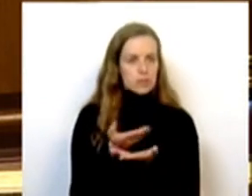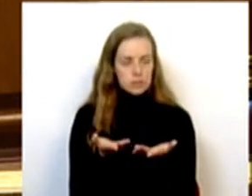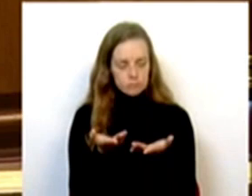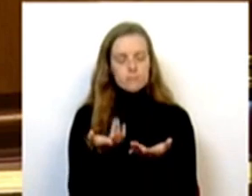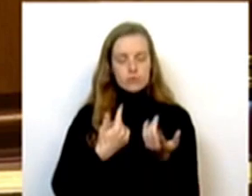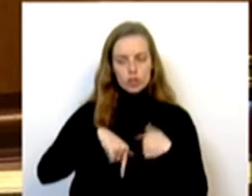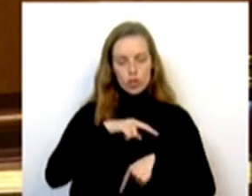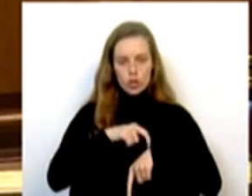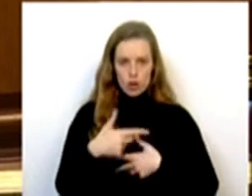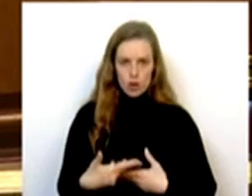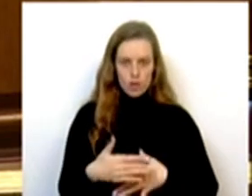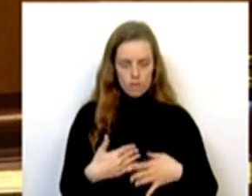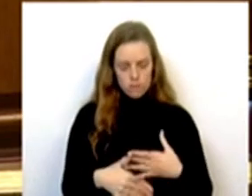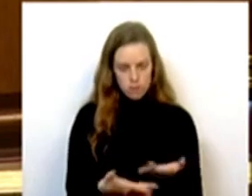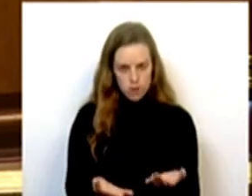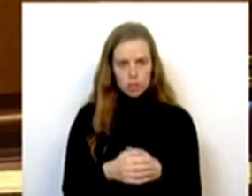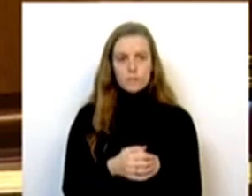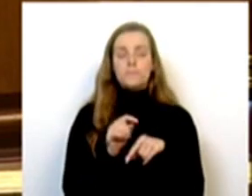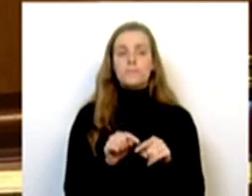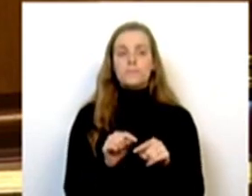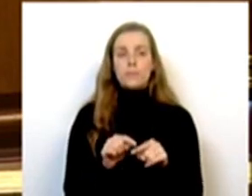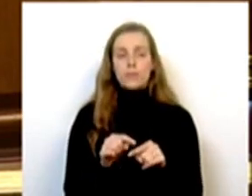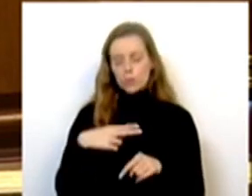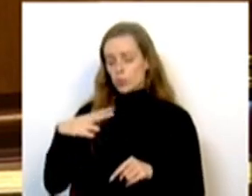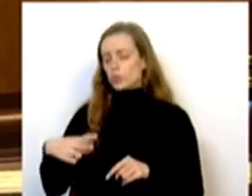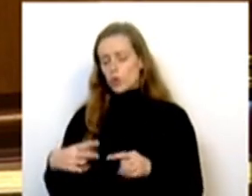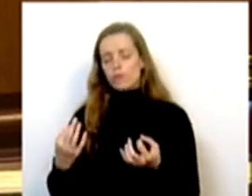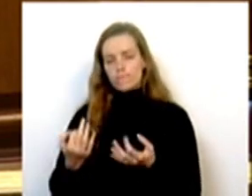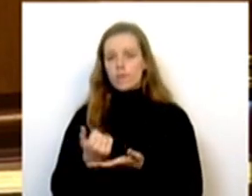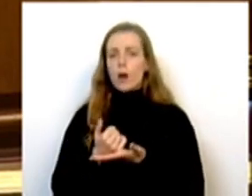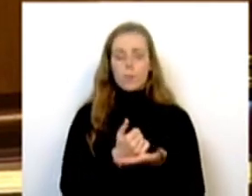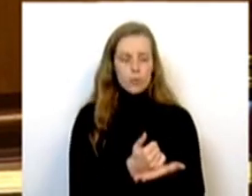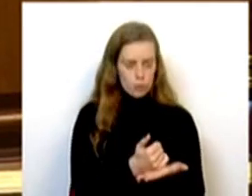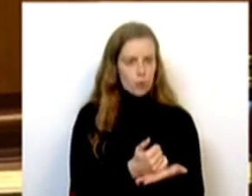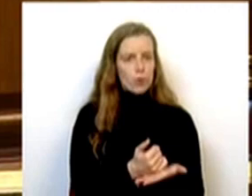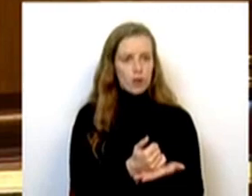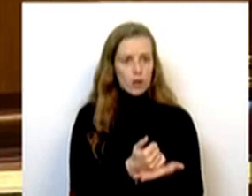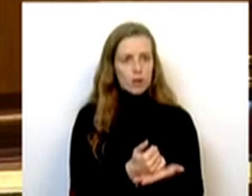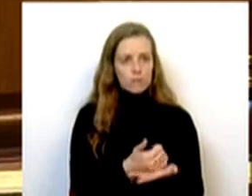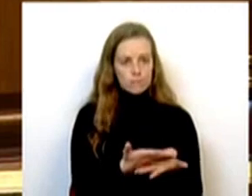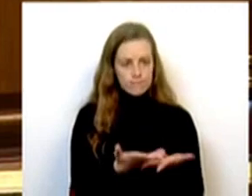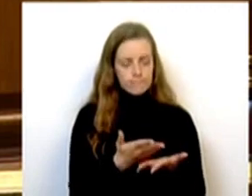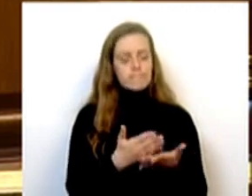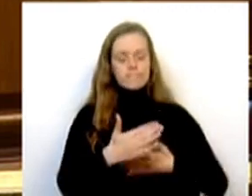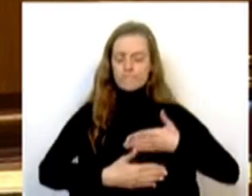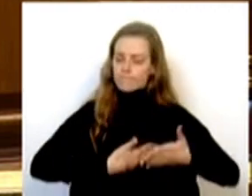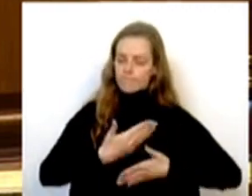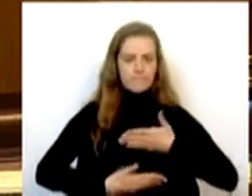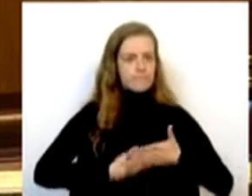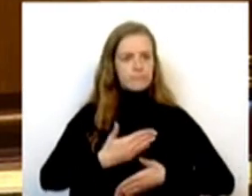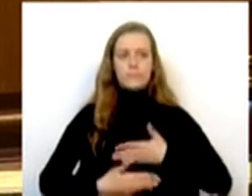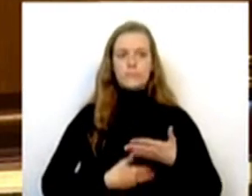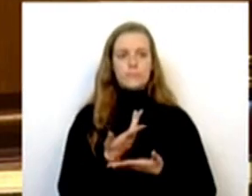a fazer. Portugal tem apoiado, como disse, e sabemos, ativamente este processo de